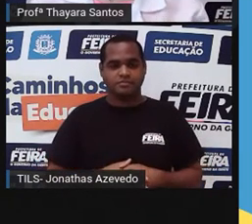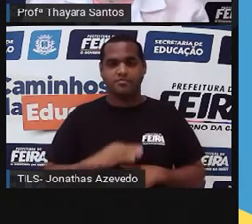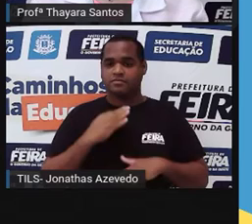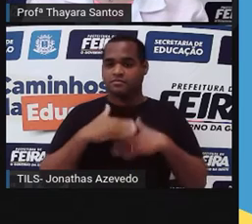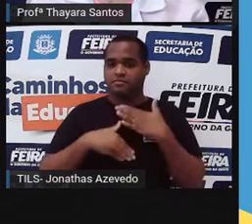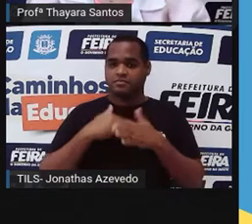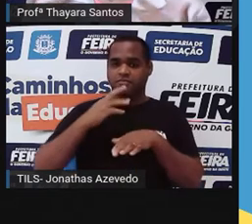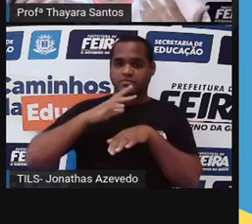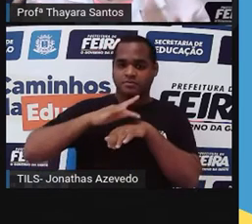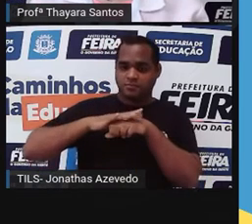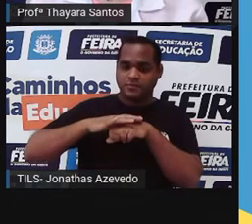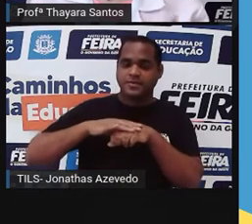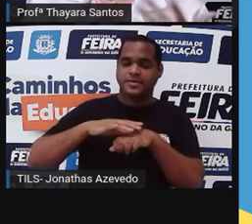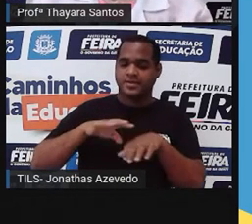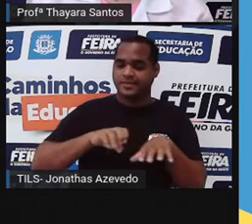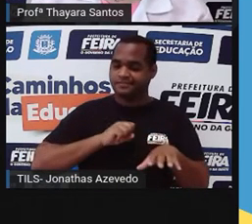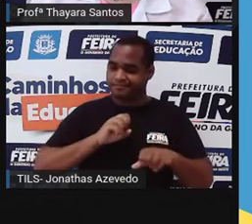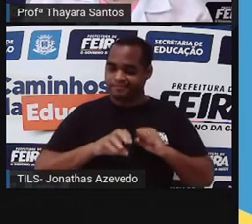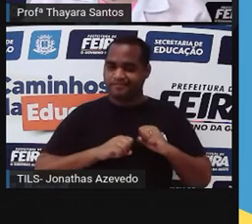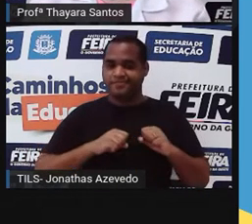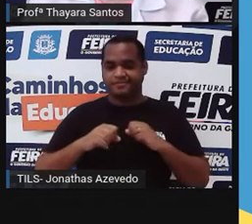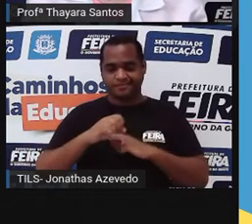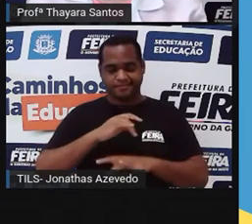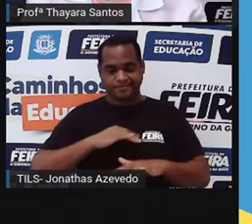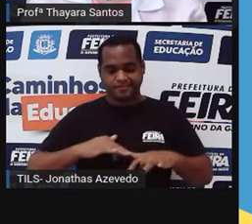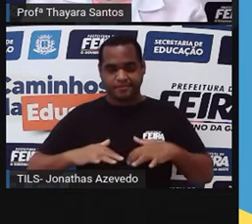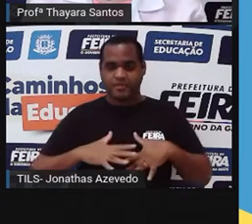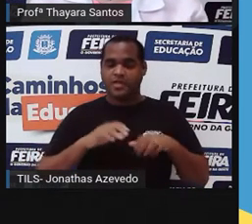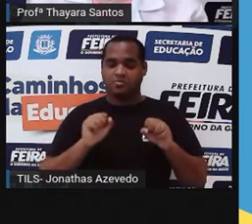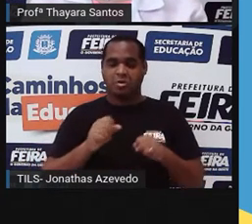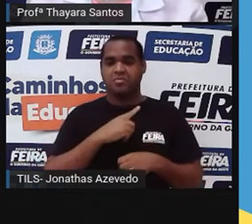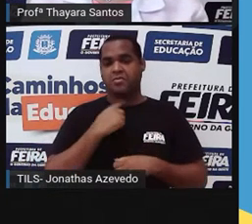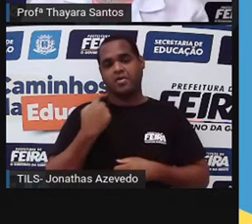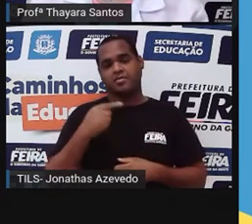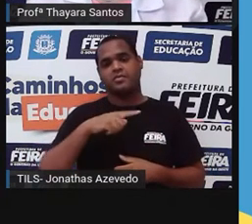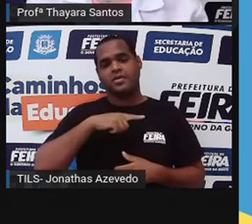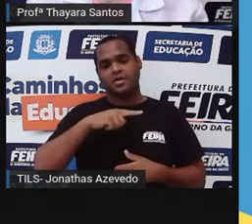uma infecção e, inclusive, poder levar até a morte.